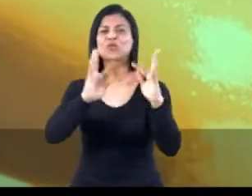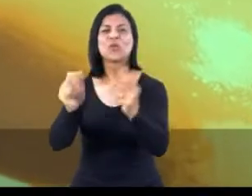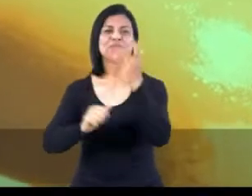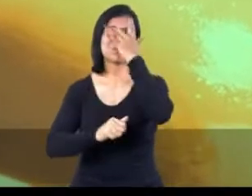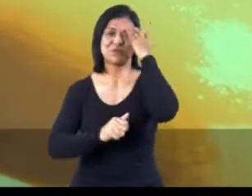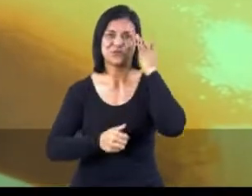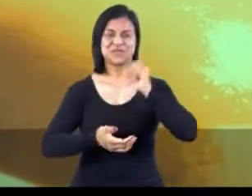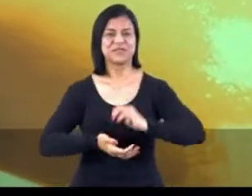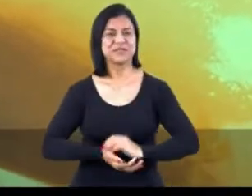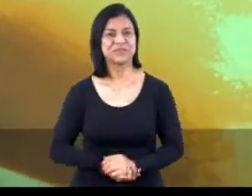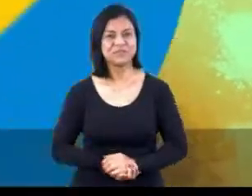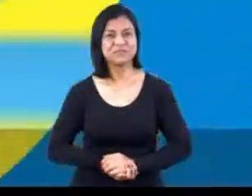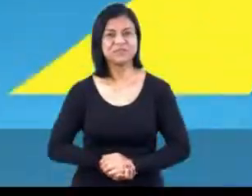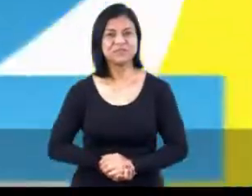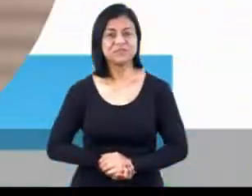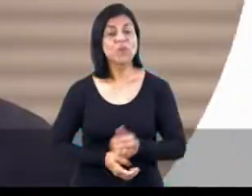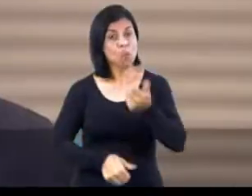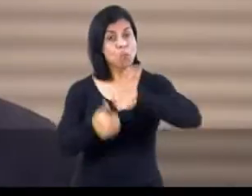capixaba.